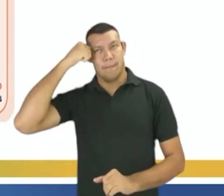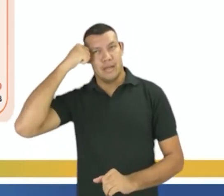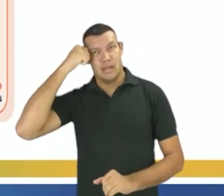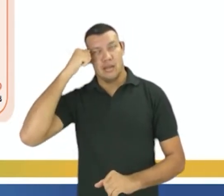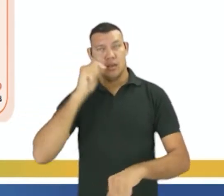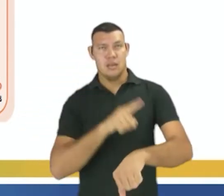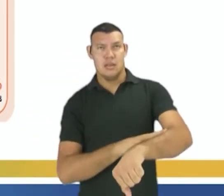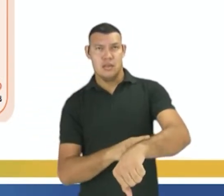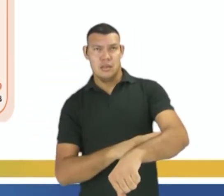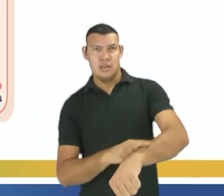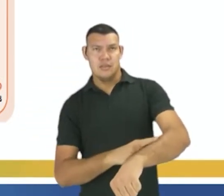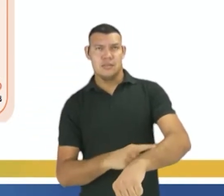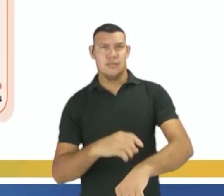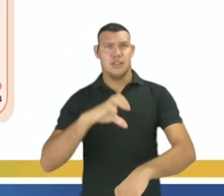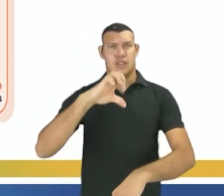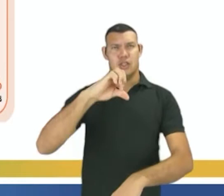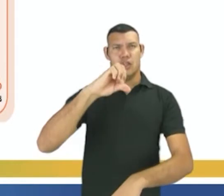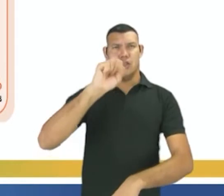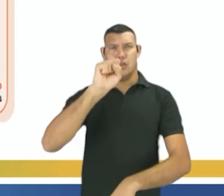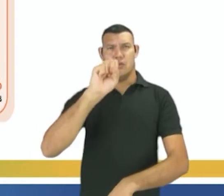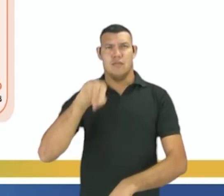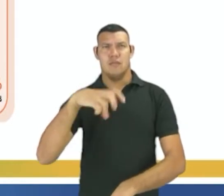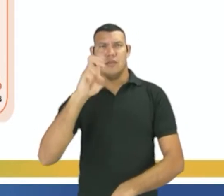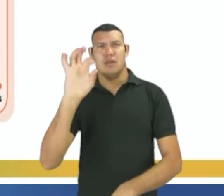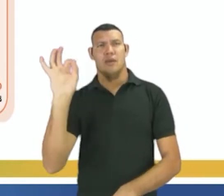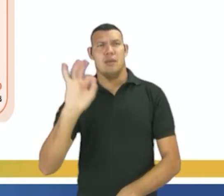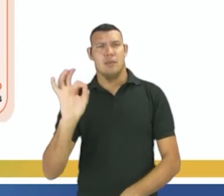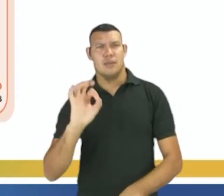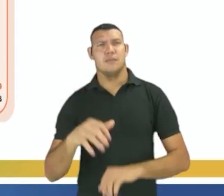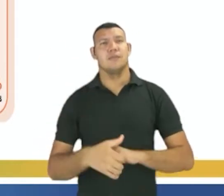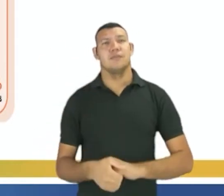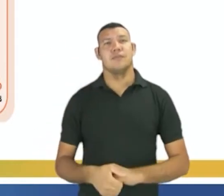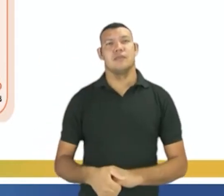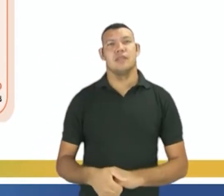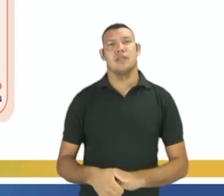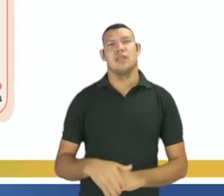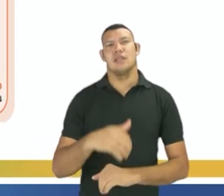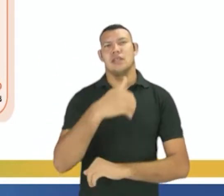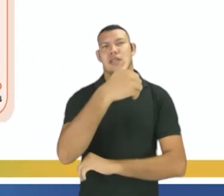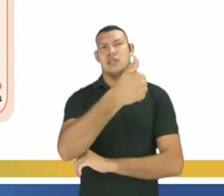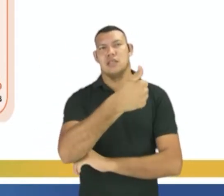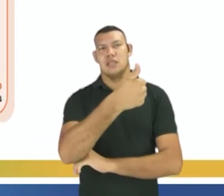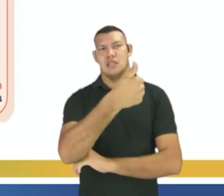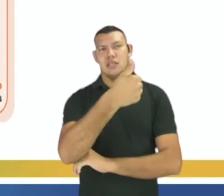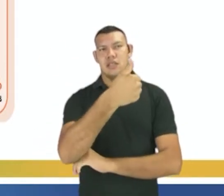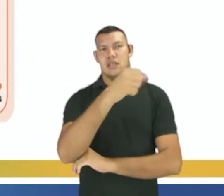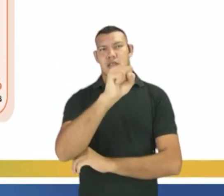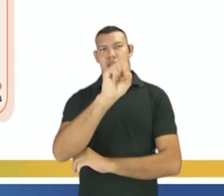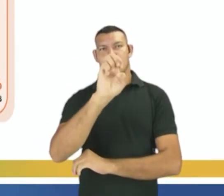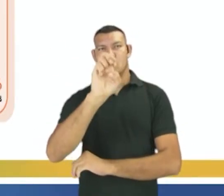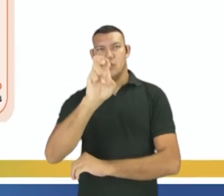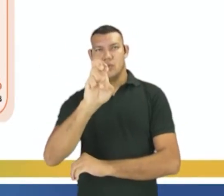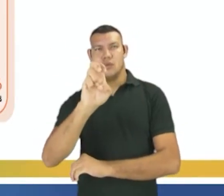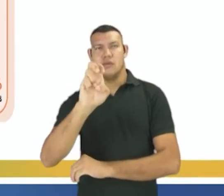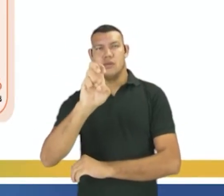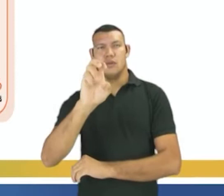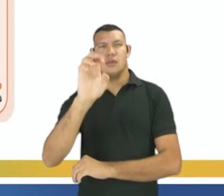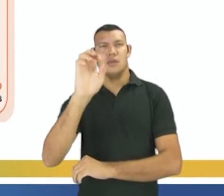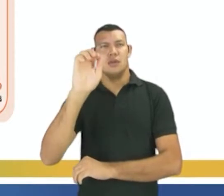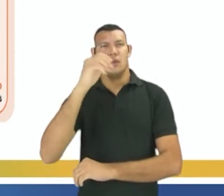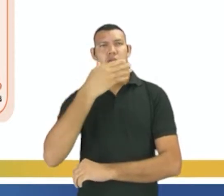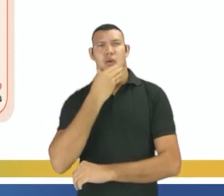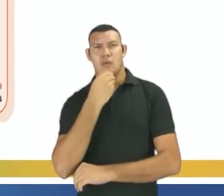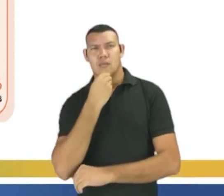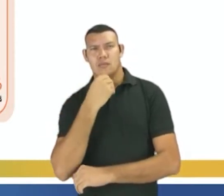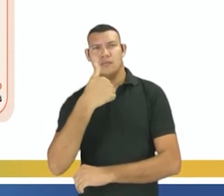vai ser o quê? De pessoas de 15 a 29 anos de idade. Então a gente observa o quê? Que a população preta ou parda,